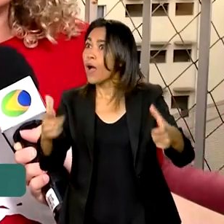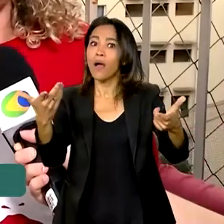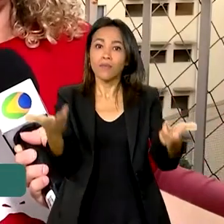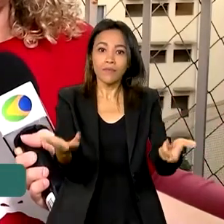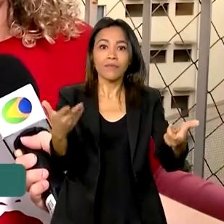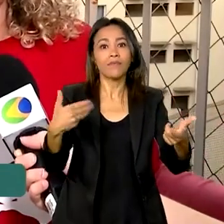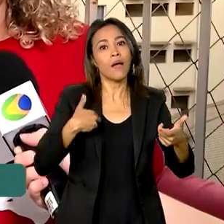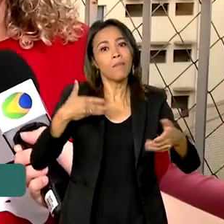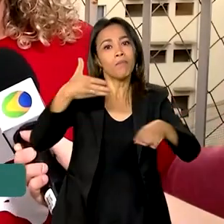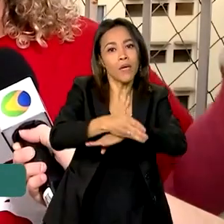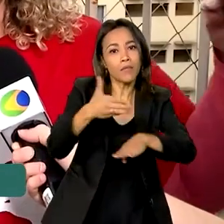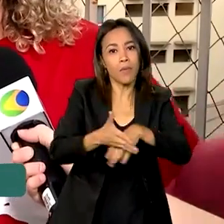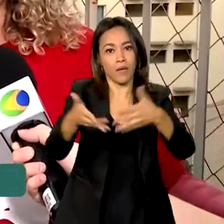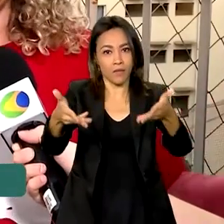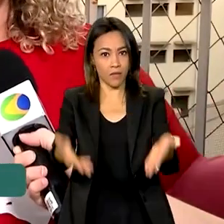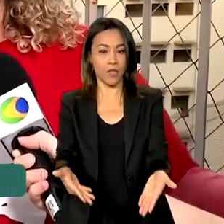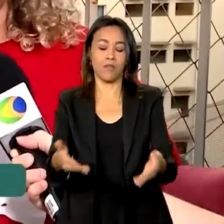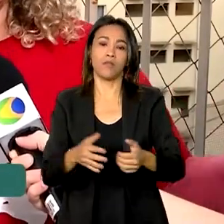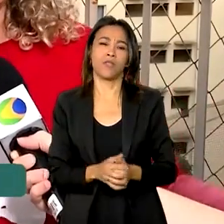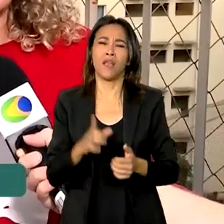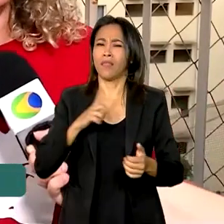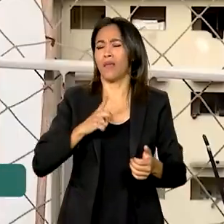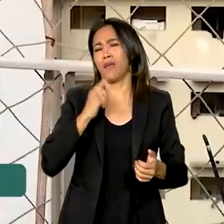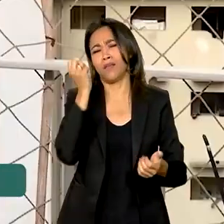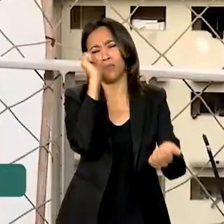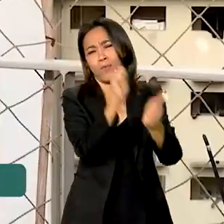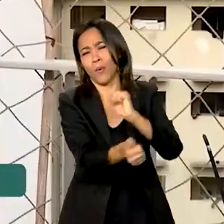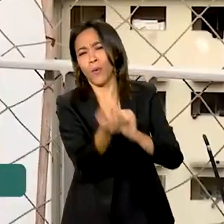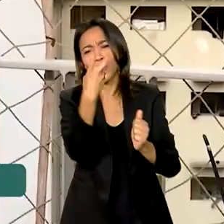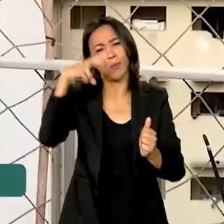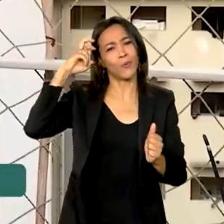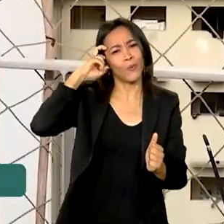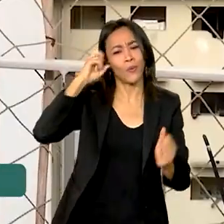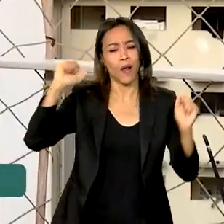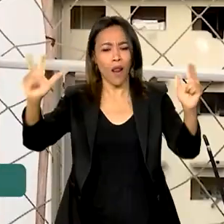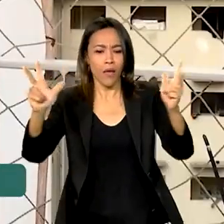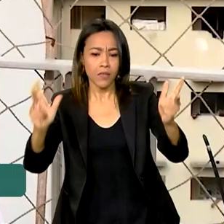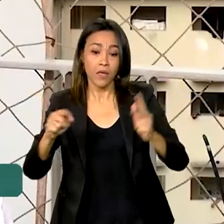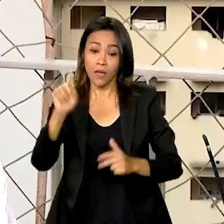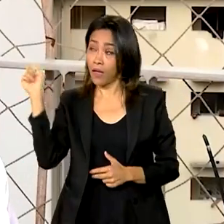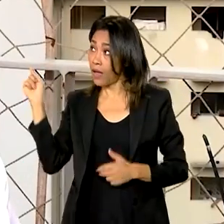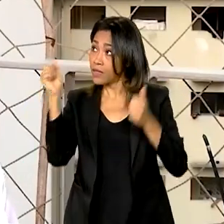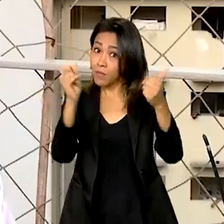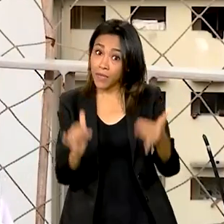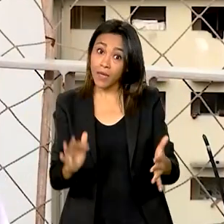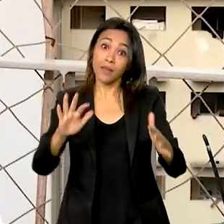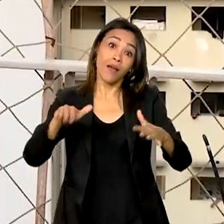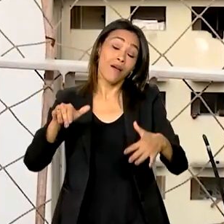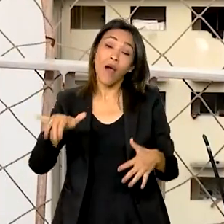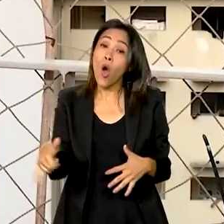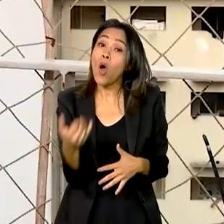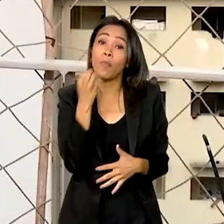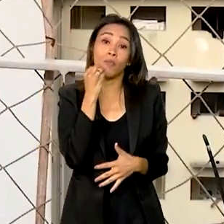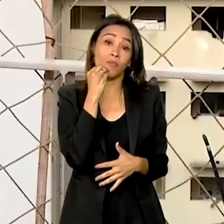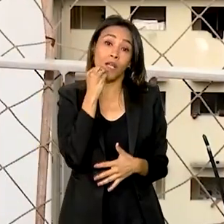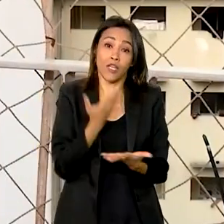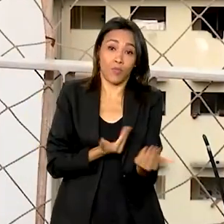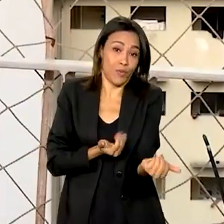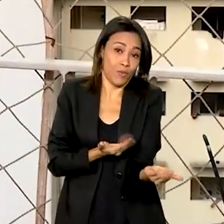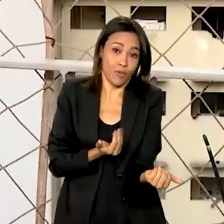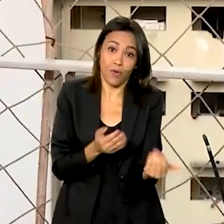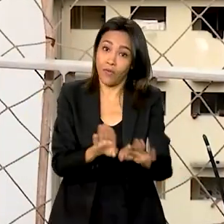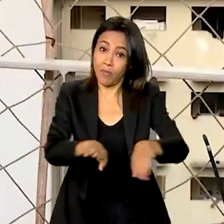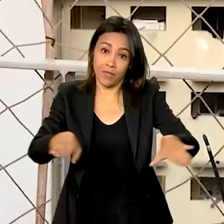fazer parte desse movimento aqui, ter esporte, cultura e lazer. O Céu da Educação vai abrir mais oportunidades, tanto para os jovens, como cultura, lazer para as